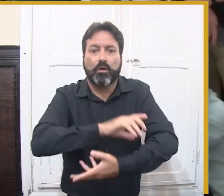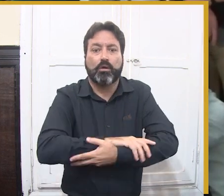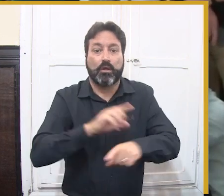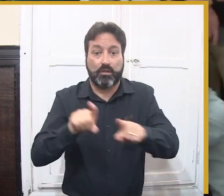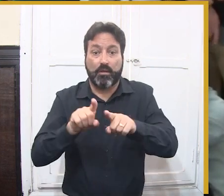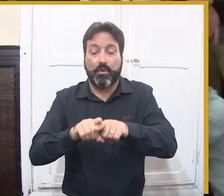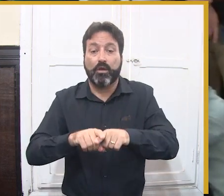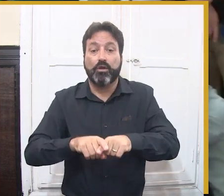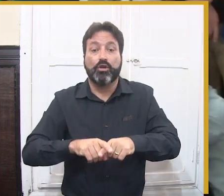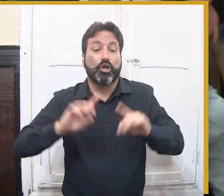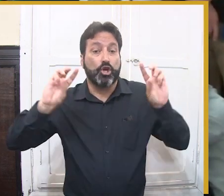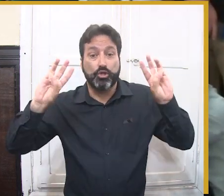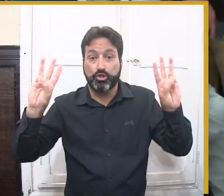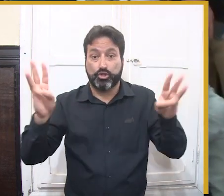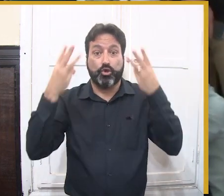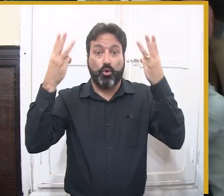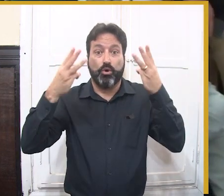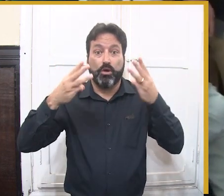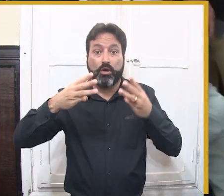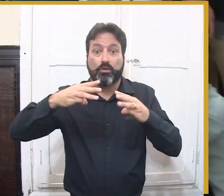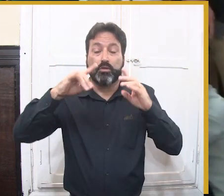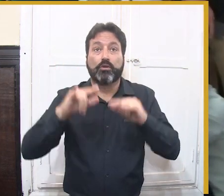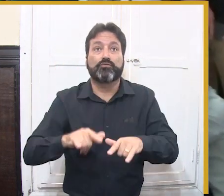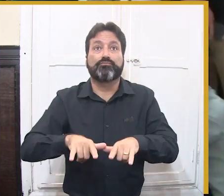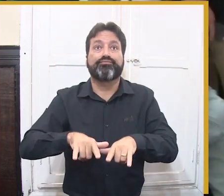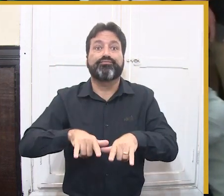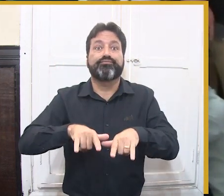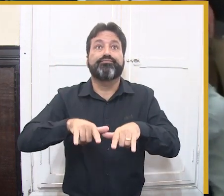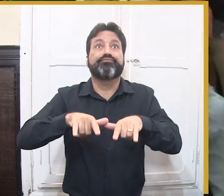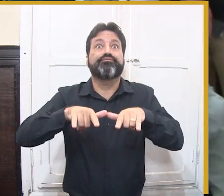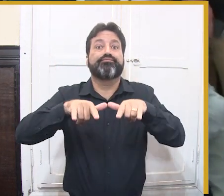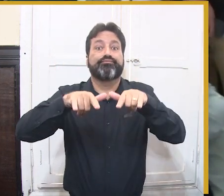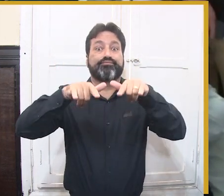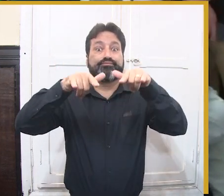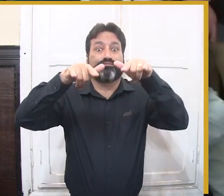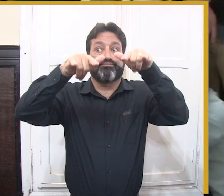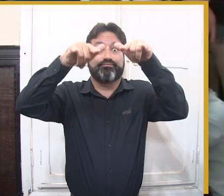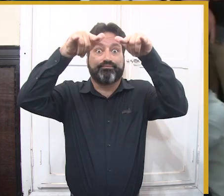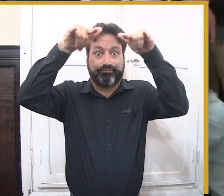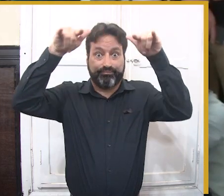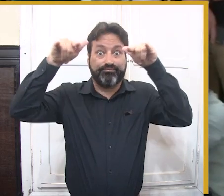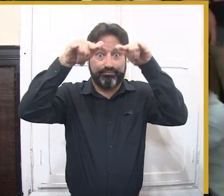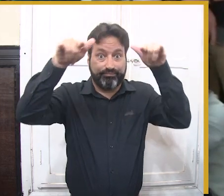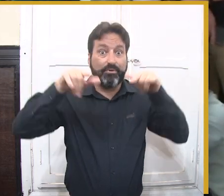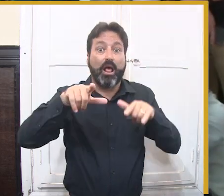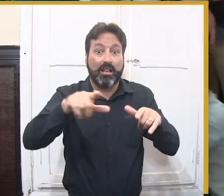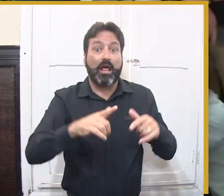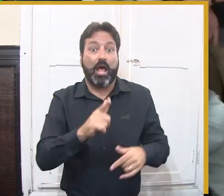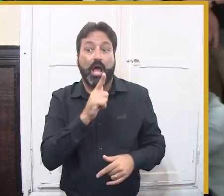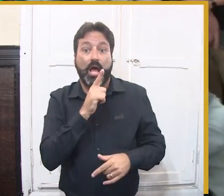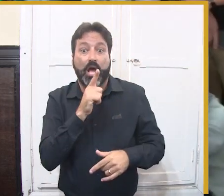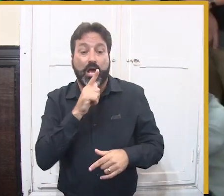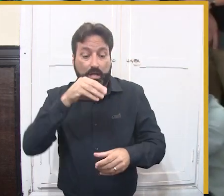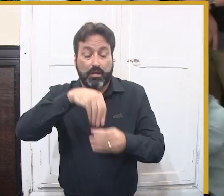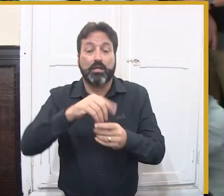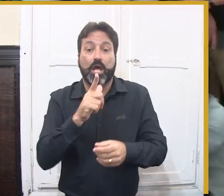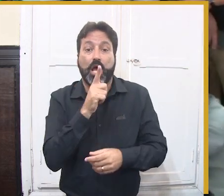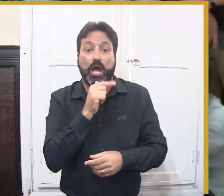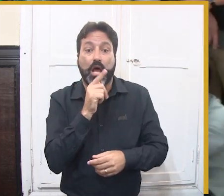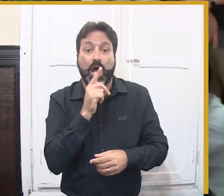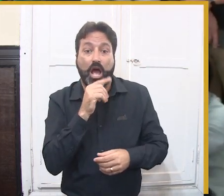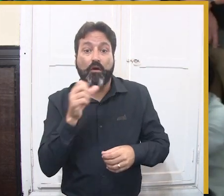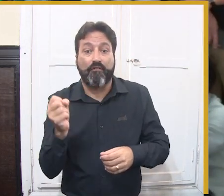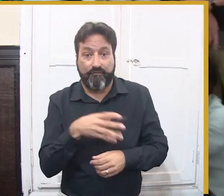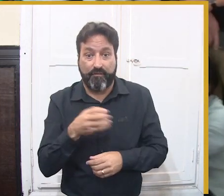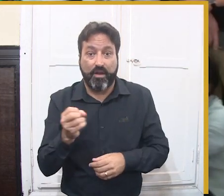palcos com iluminação, os projetos de acessibilidade, o projeto arquitetônico, por captar os patrocínios, pelo show